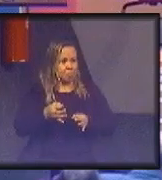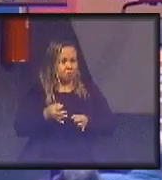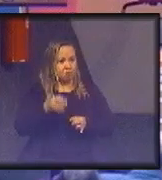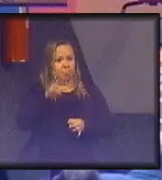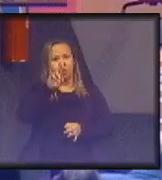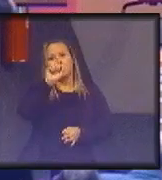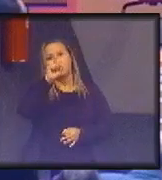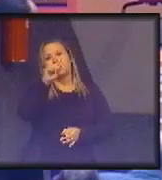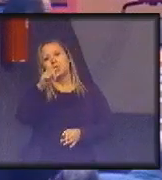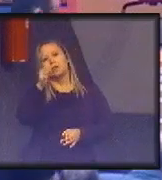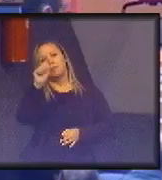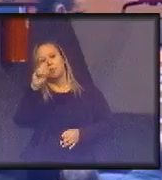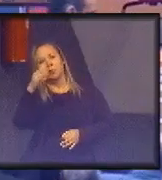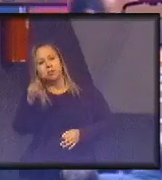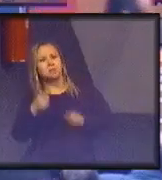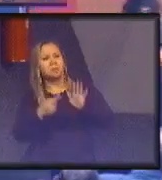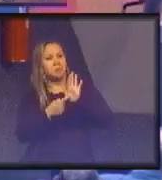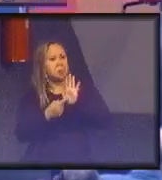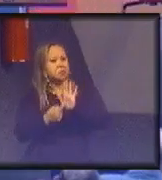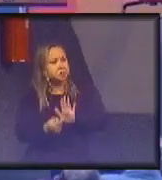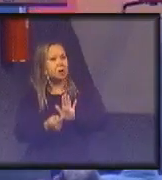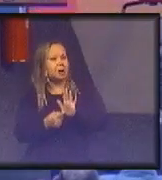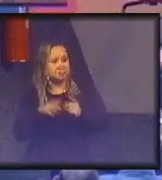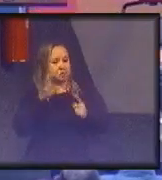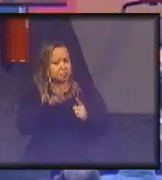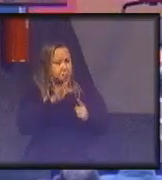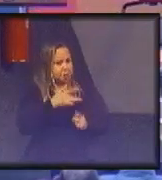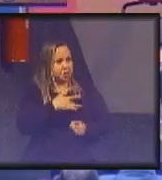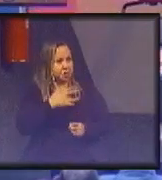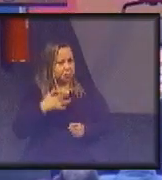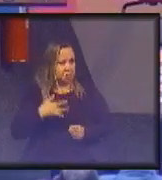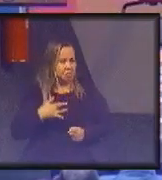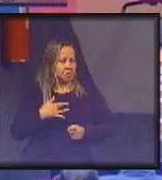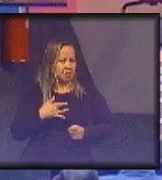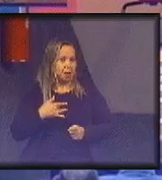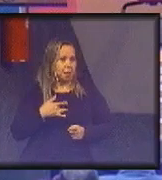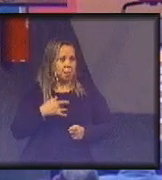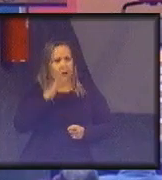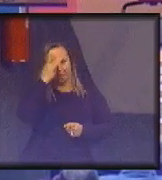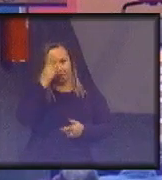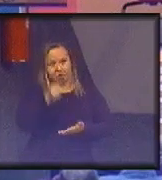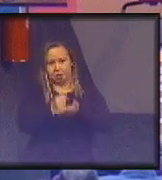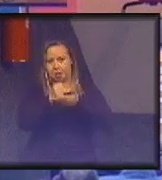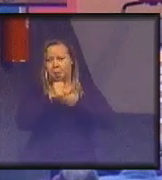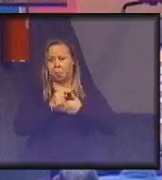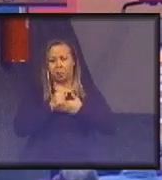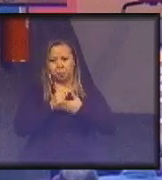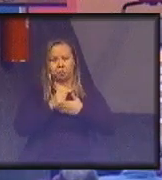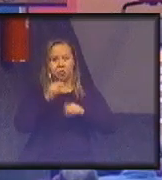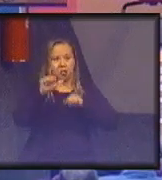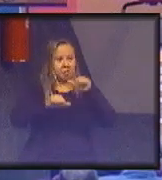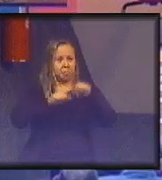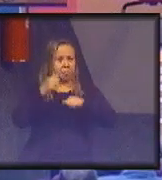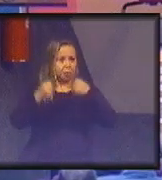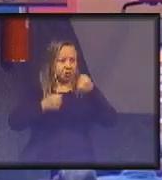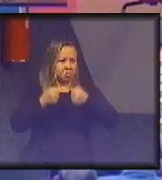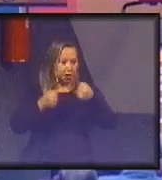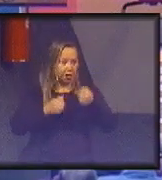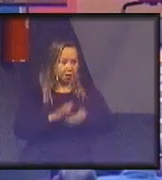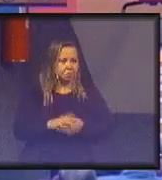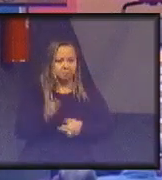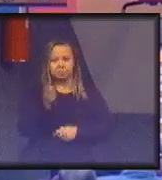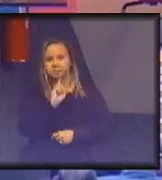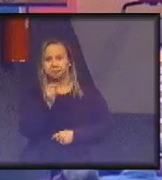tem impacto na saúde e teremos apoio ao rodígio. Não, não é tão simples, não é trivial. Mas, Fábio,